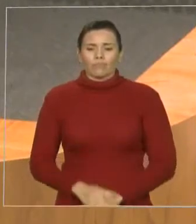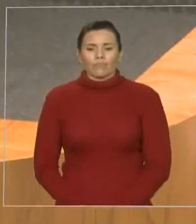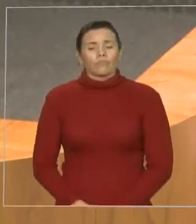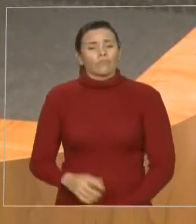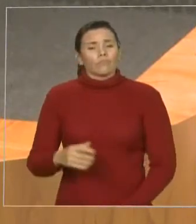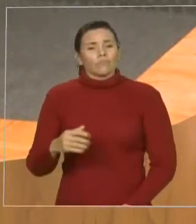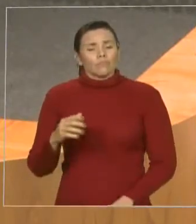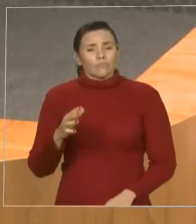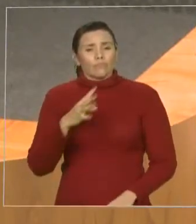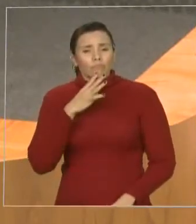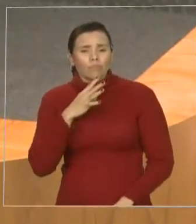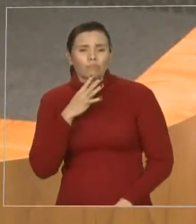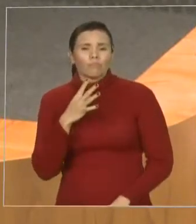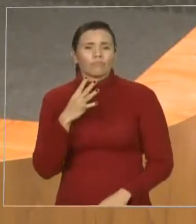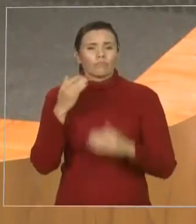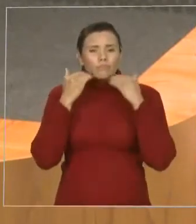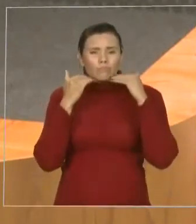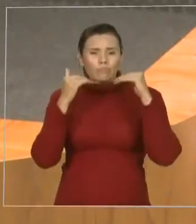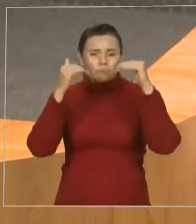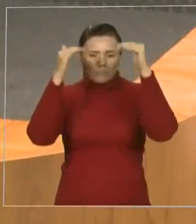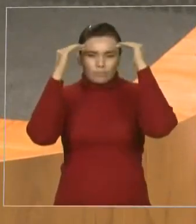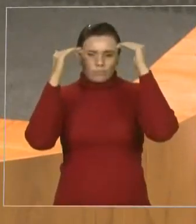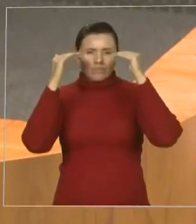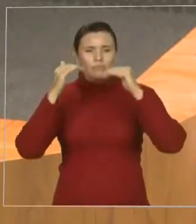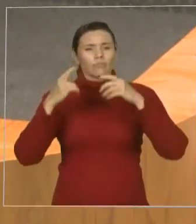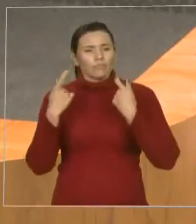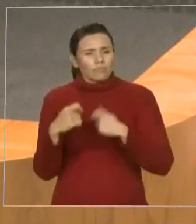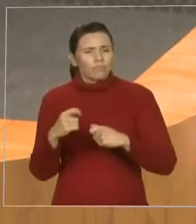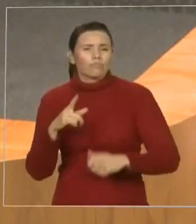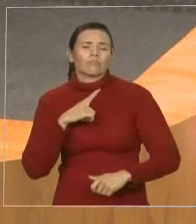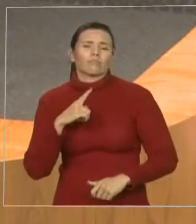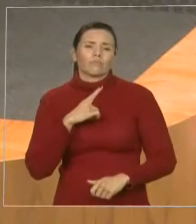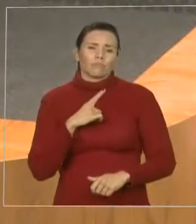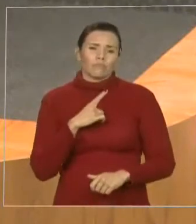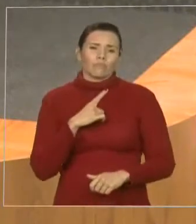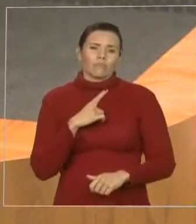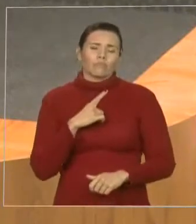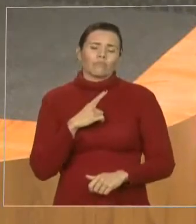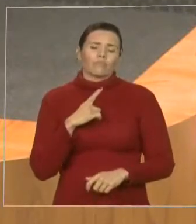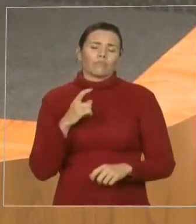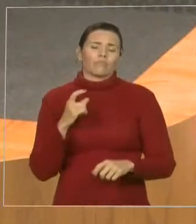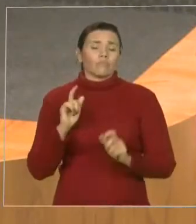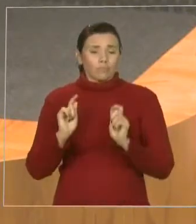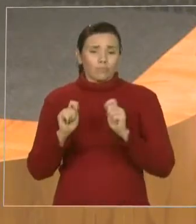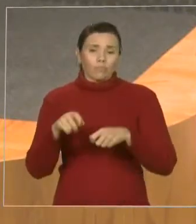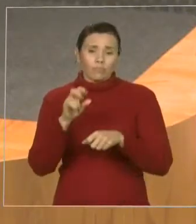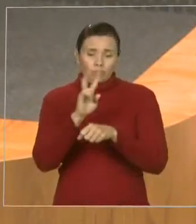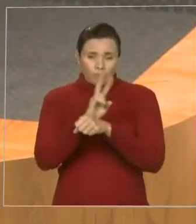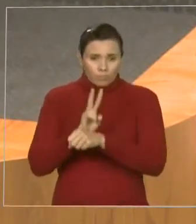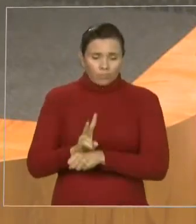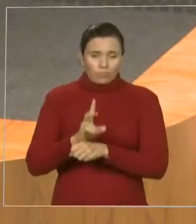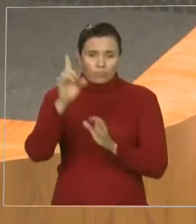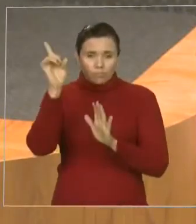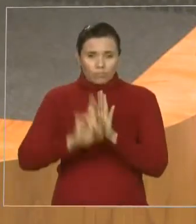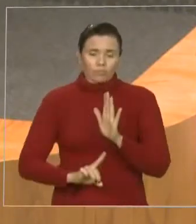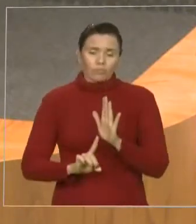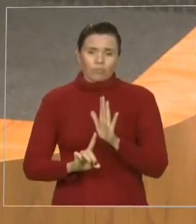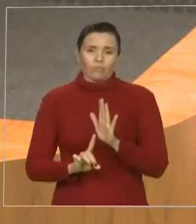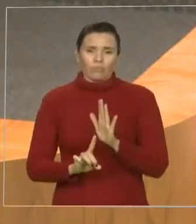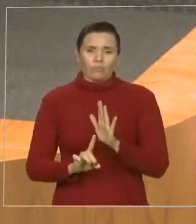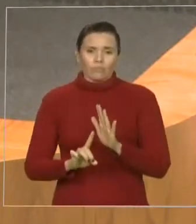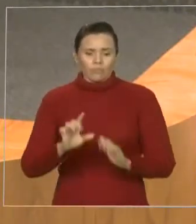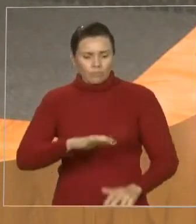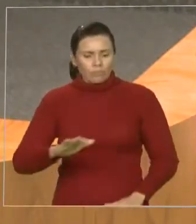conhecimento, a sabedoria, em defesa desses direitos, dessas garantias. Hoje, nós nos permitimos dizer que, a